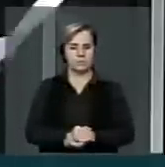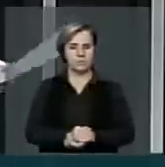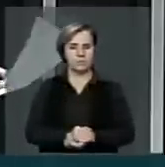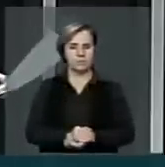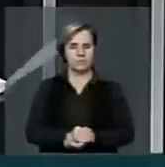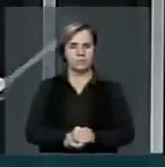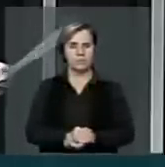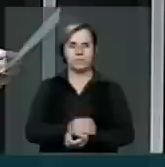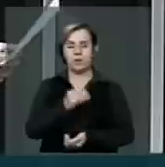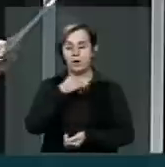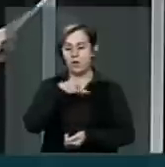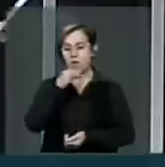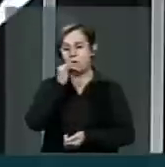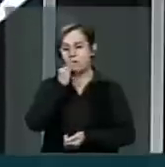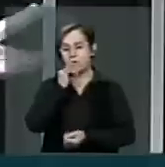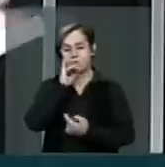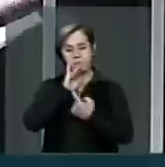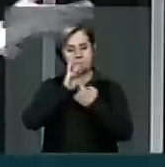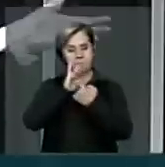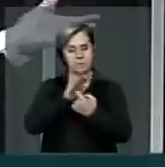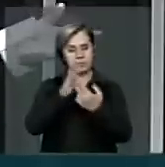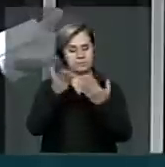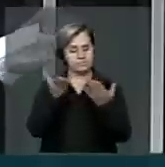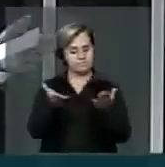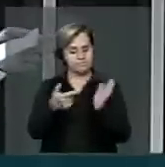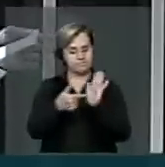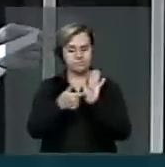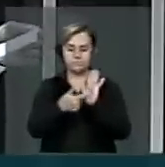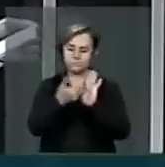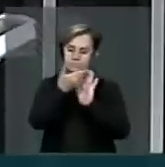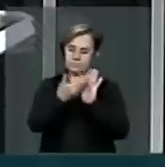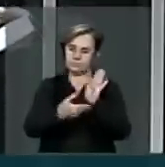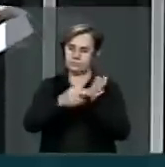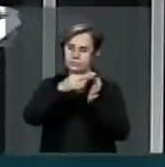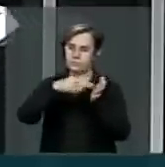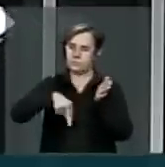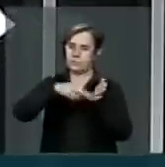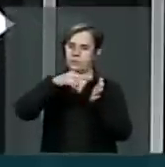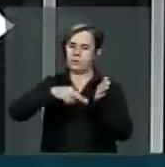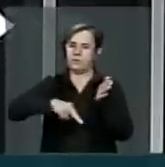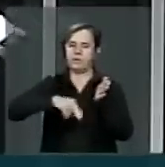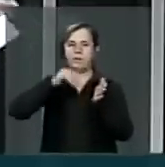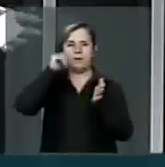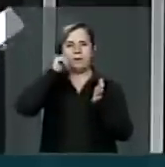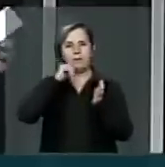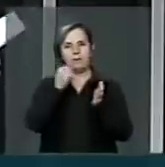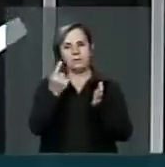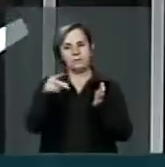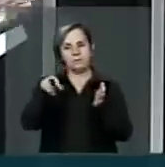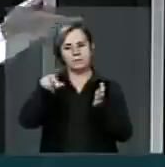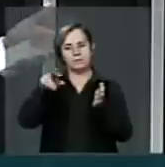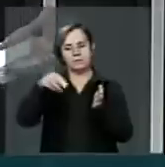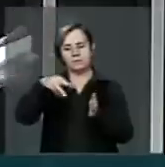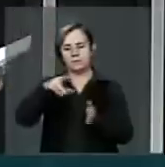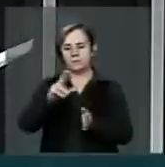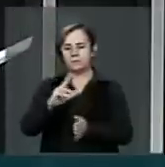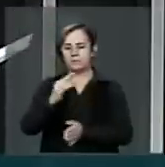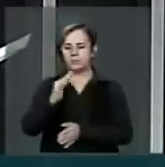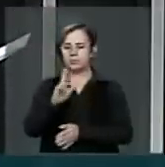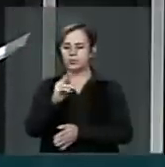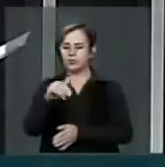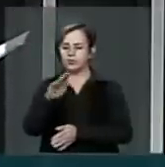exemplifiquei este singelo ato desta irmã muçulmana do Ceará